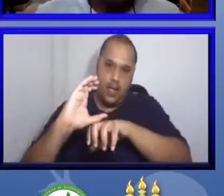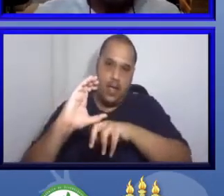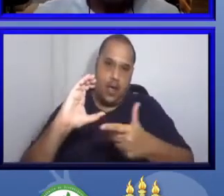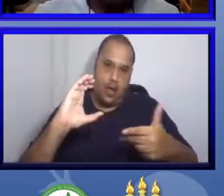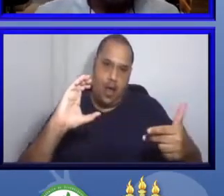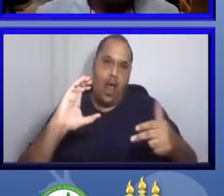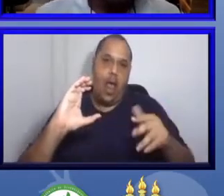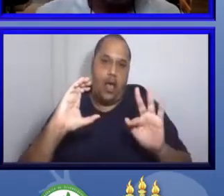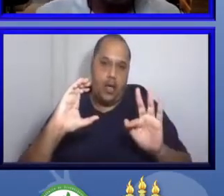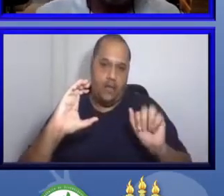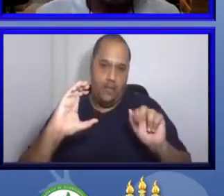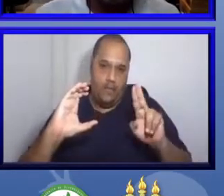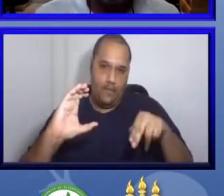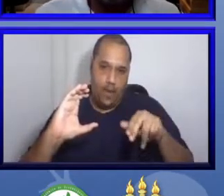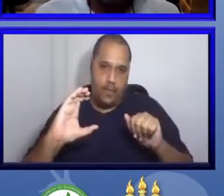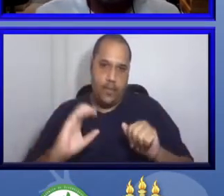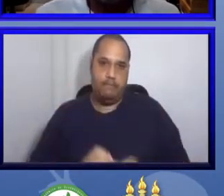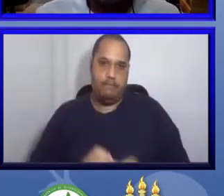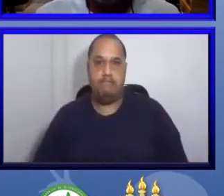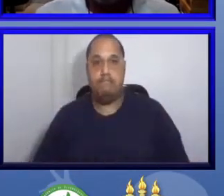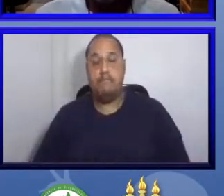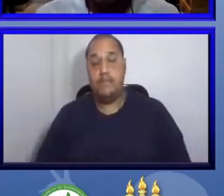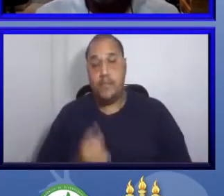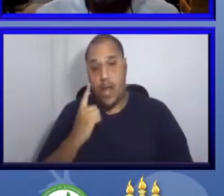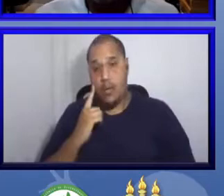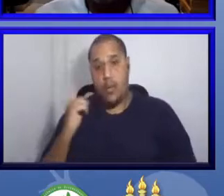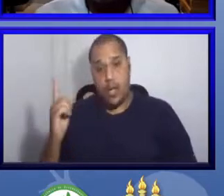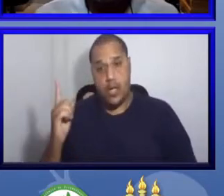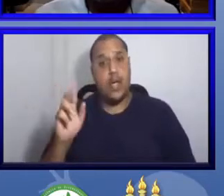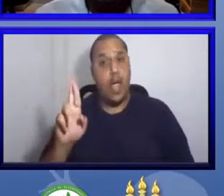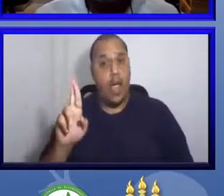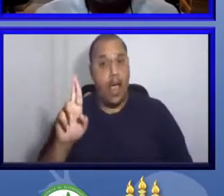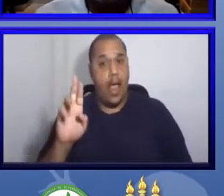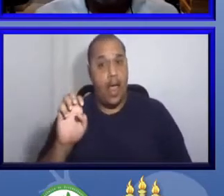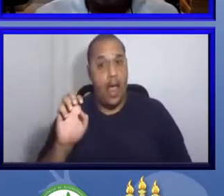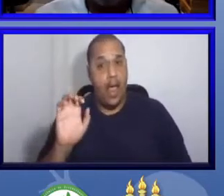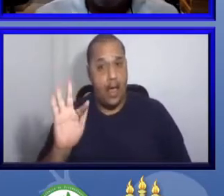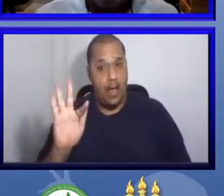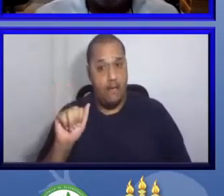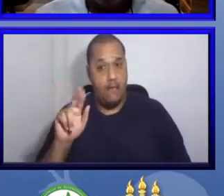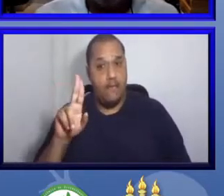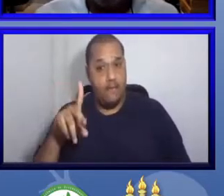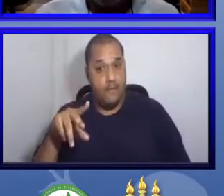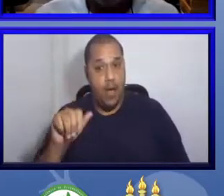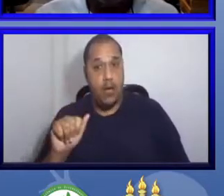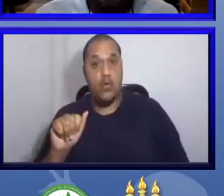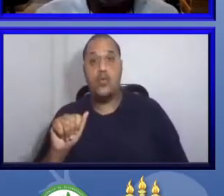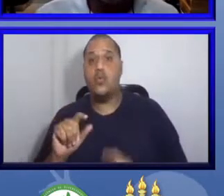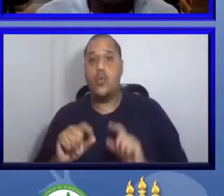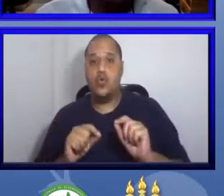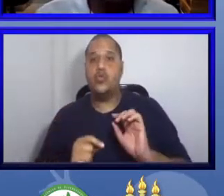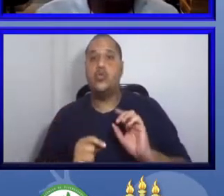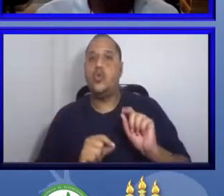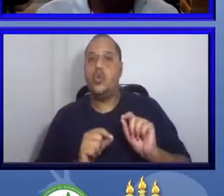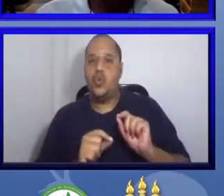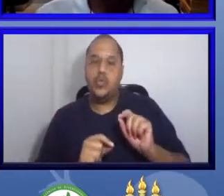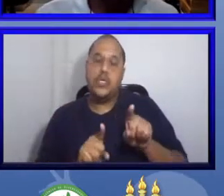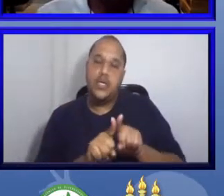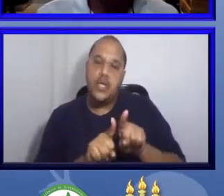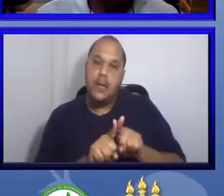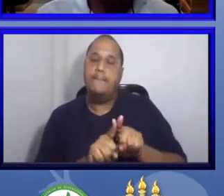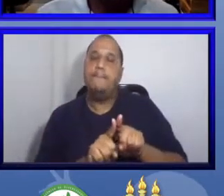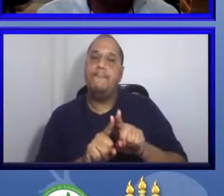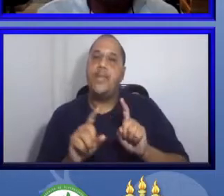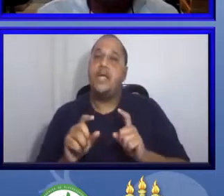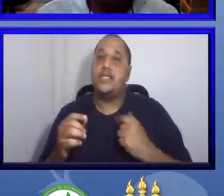Então, o refauna, ele atende um compromisso do governo brasileiro assumido por ocasião